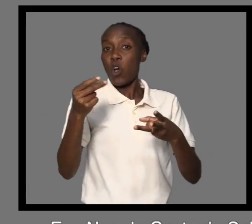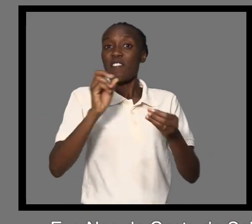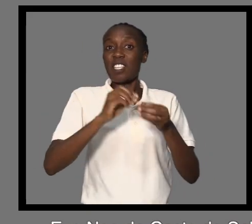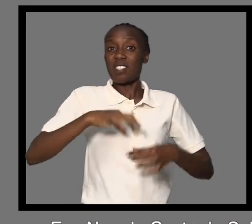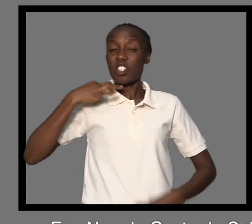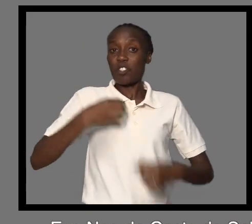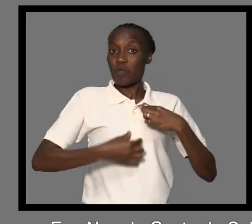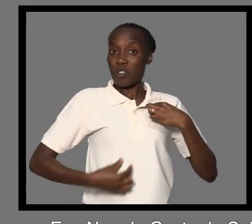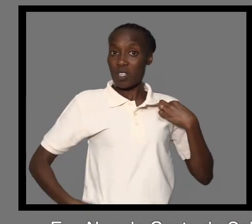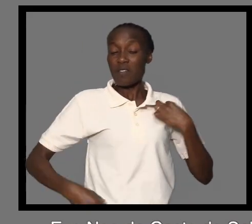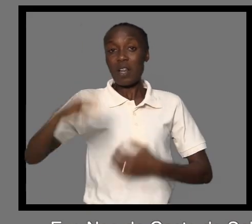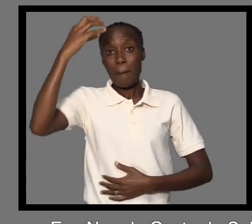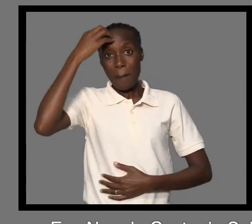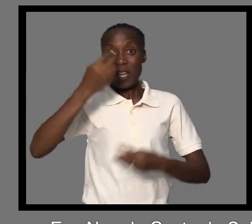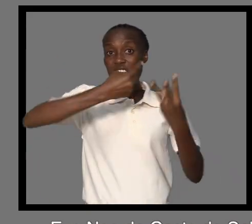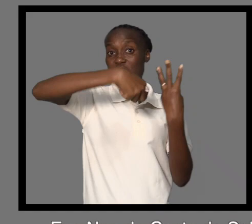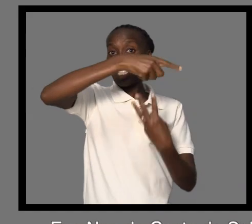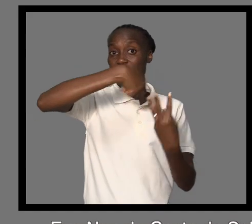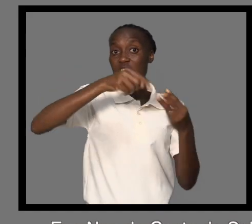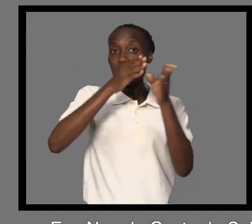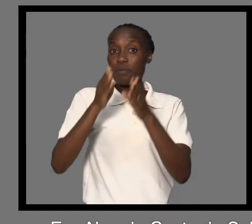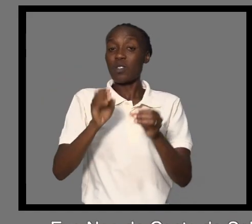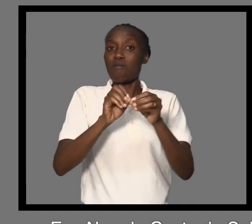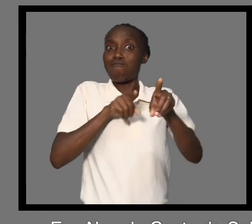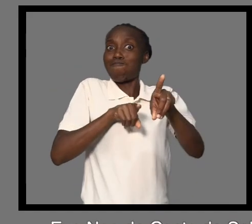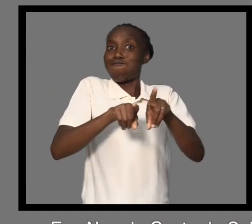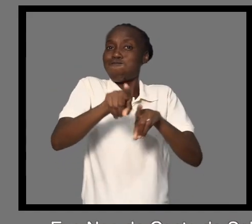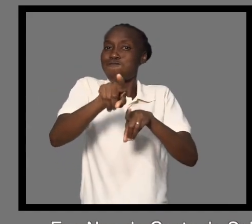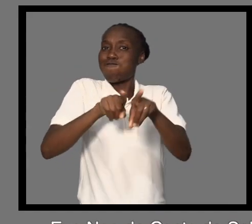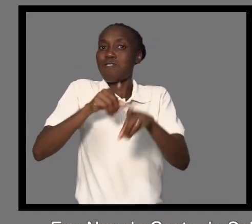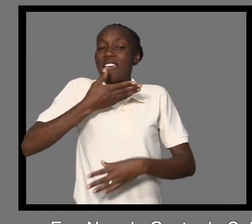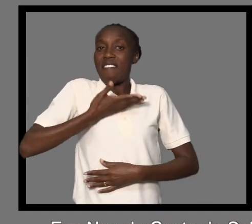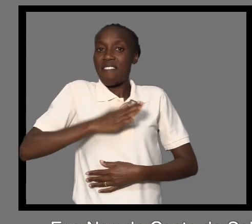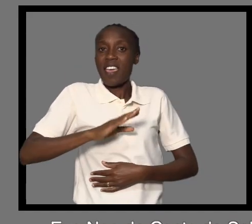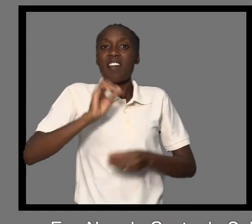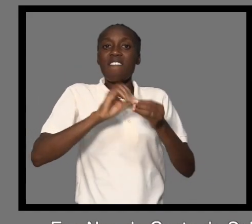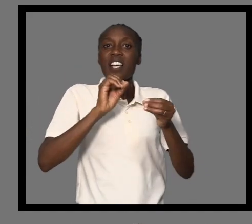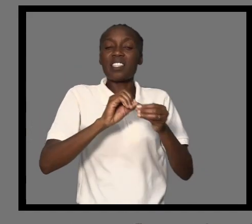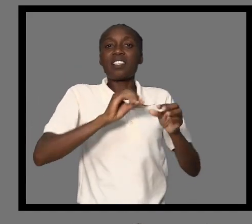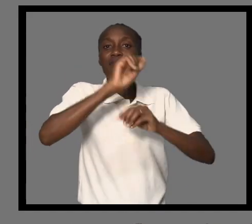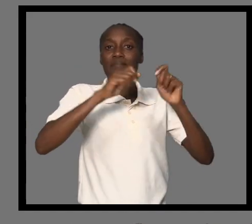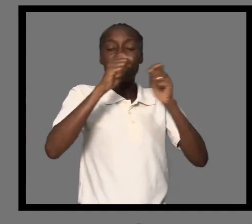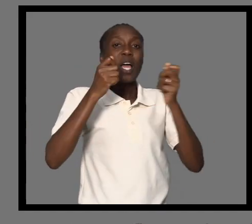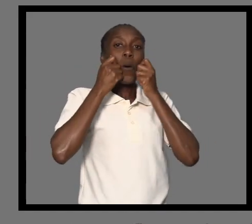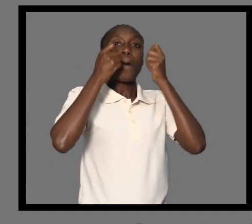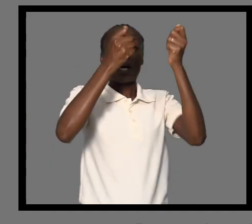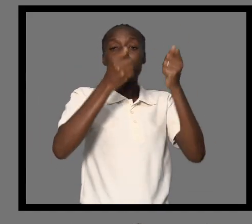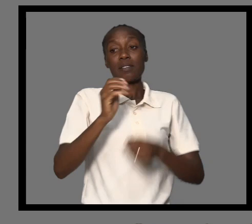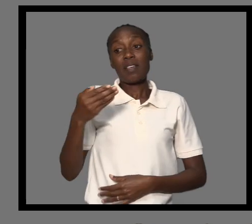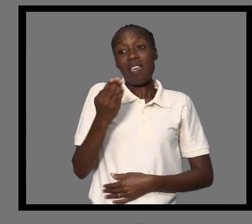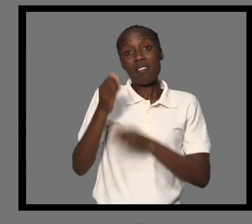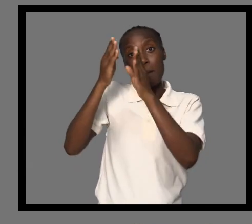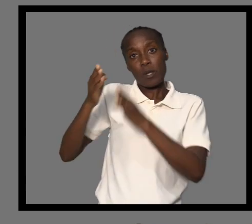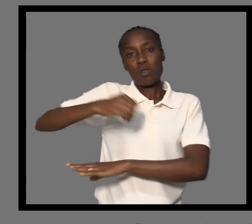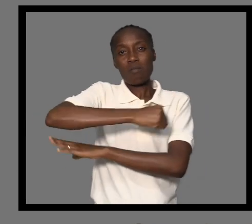Desportivo de Maputo são os três candidatos à conquista do Prêmio. O vencedor vai